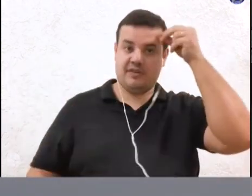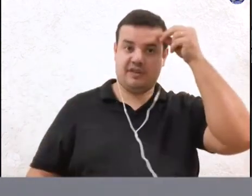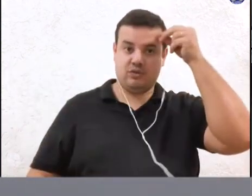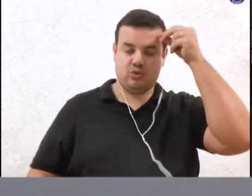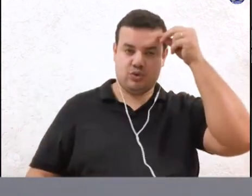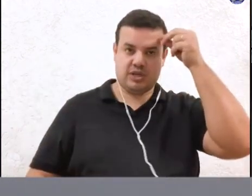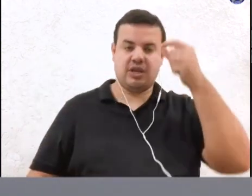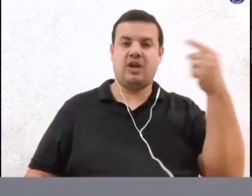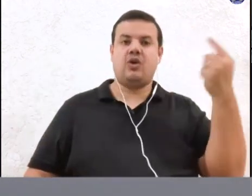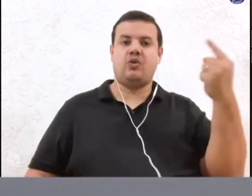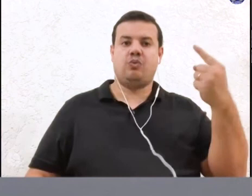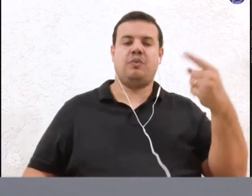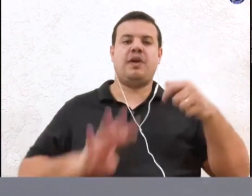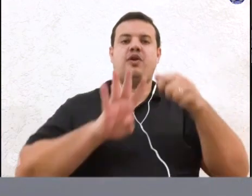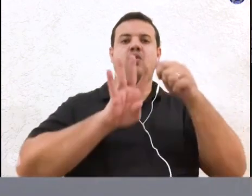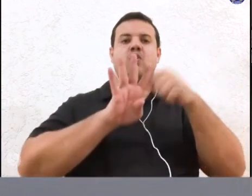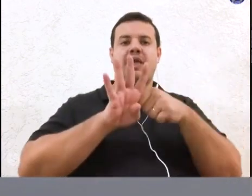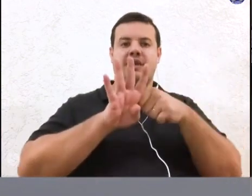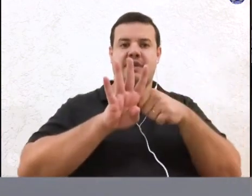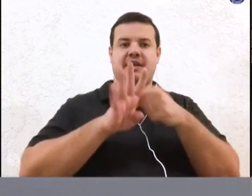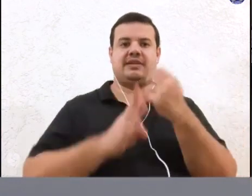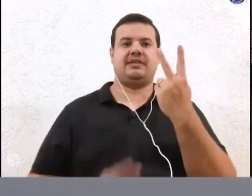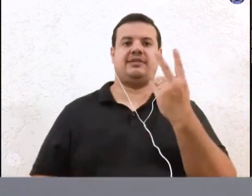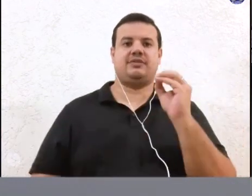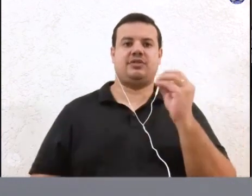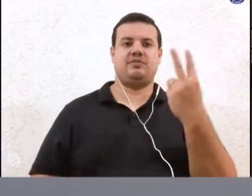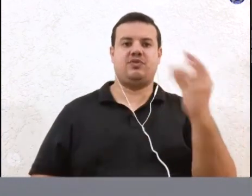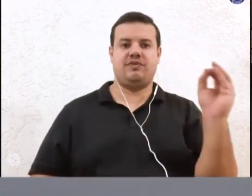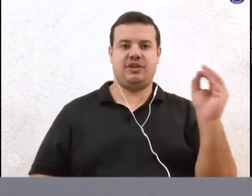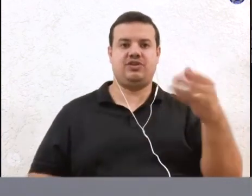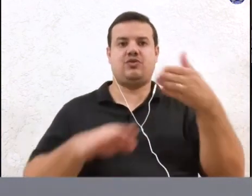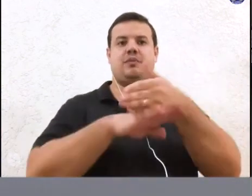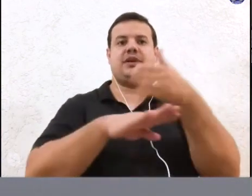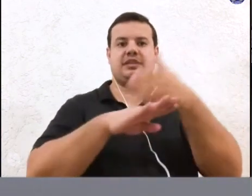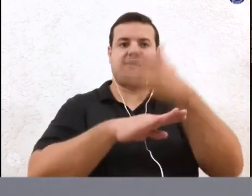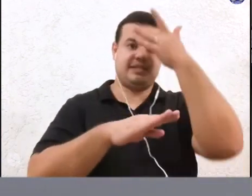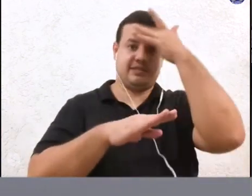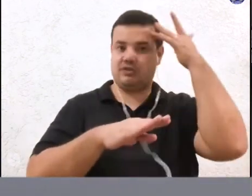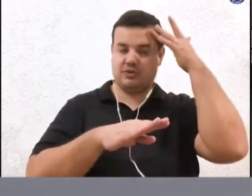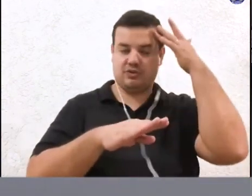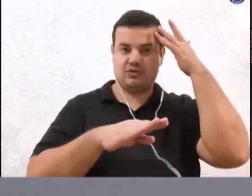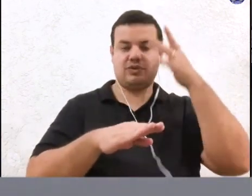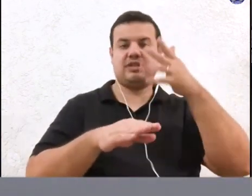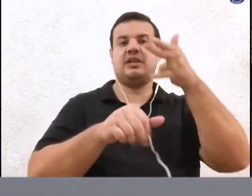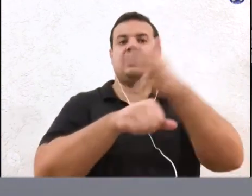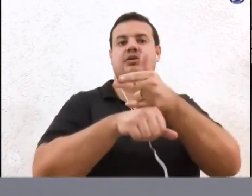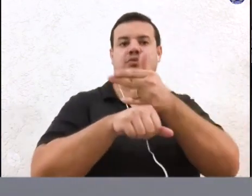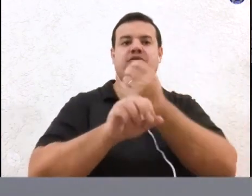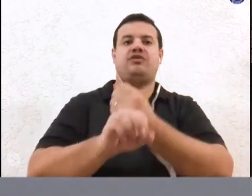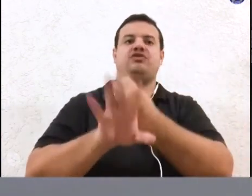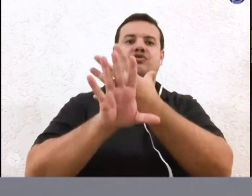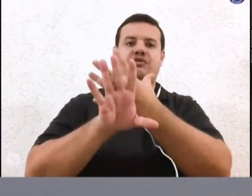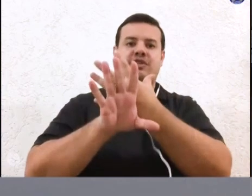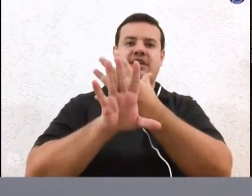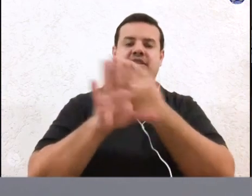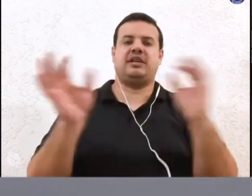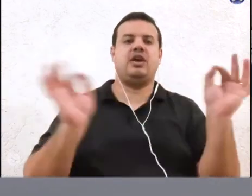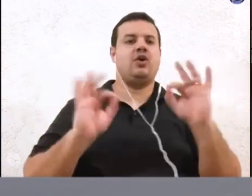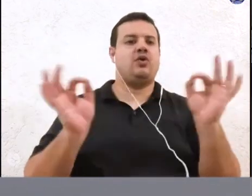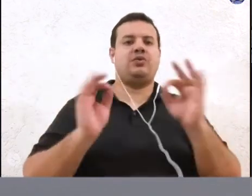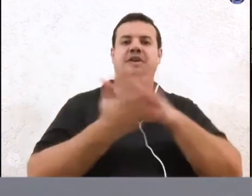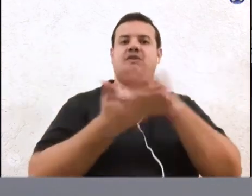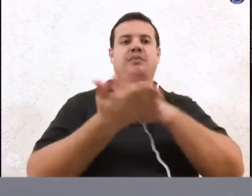quadrimestre de 2020 com a participação popular de maneira remota nada mais havendo a ser tratado